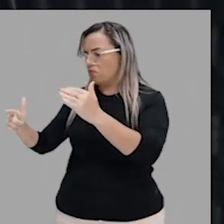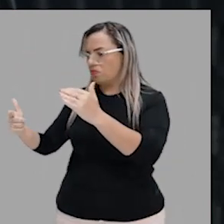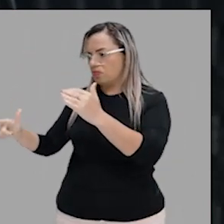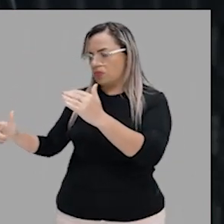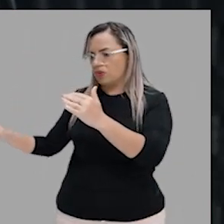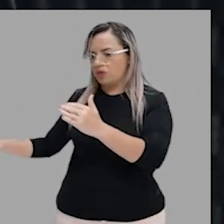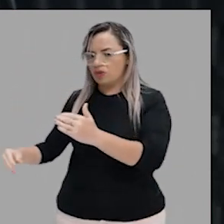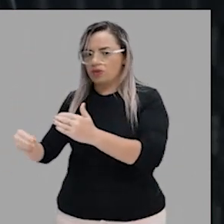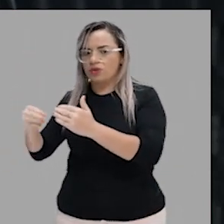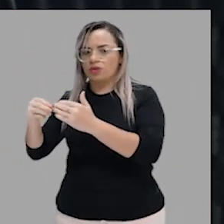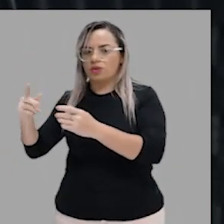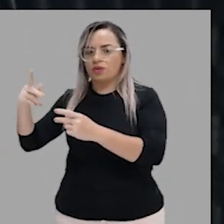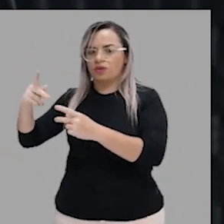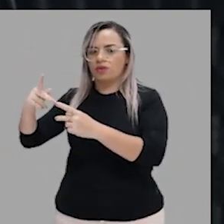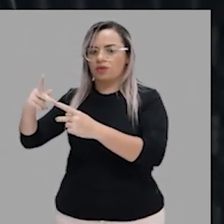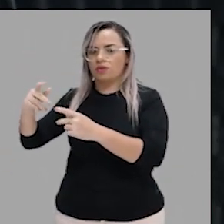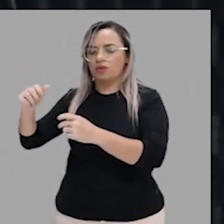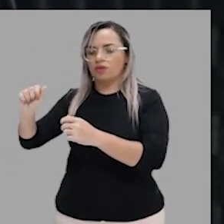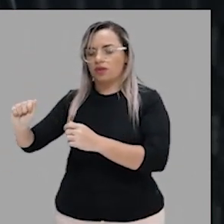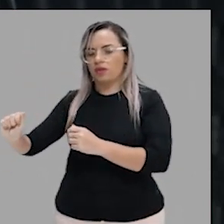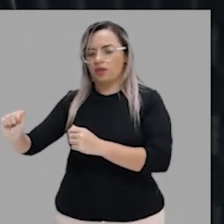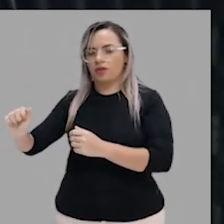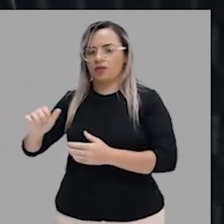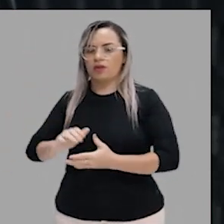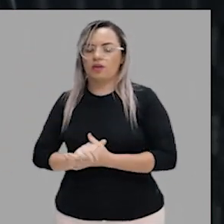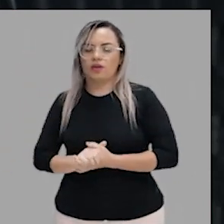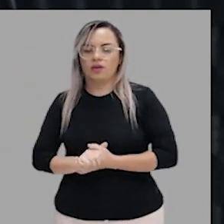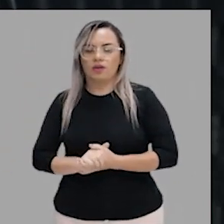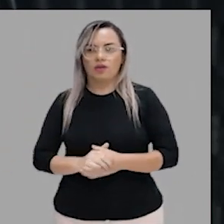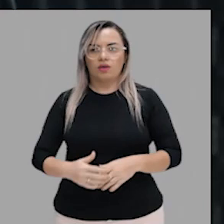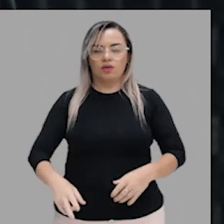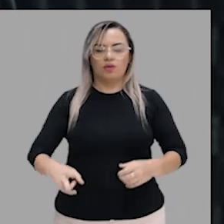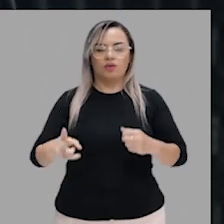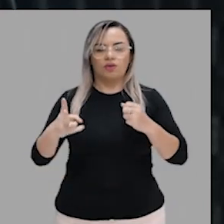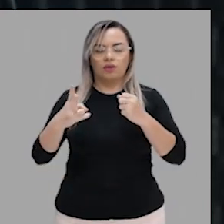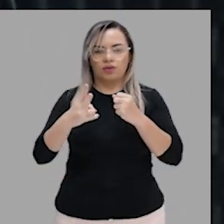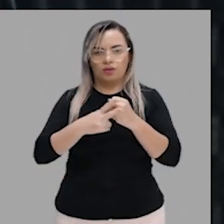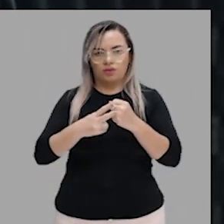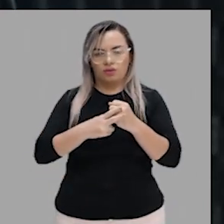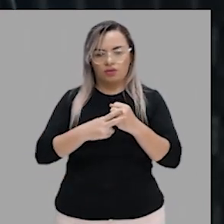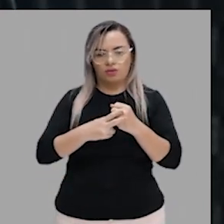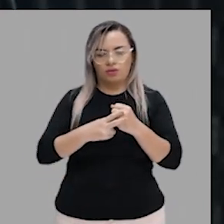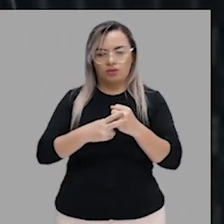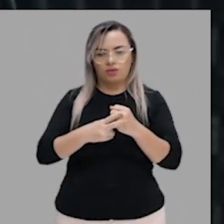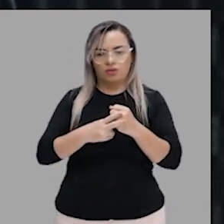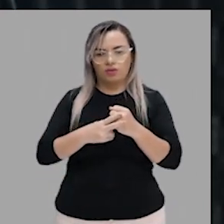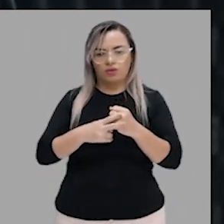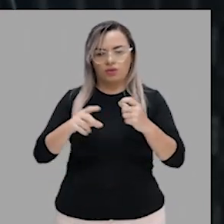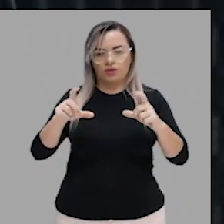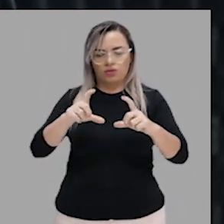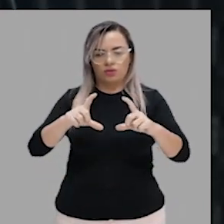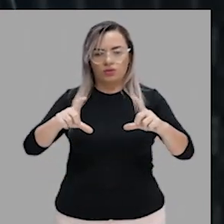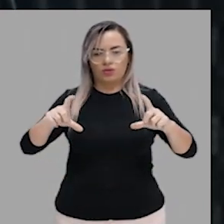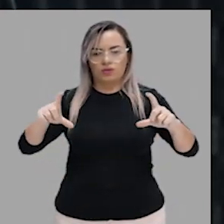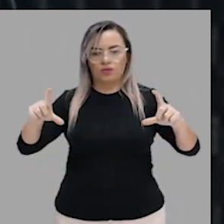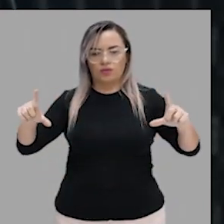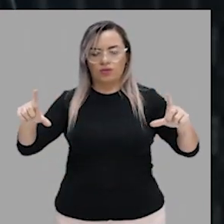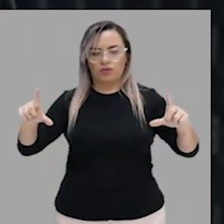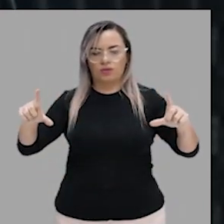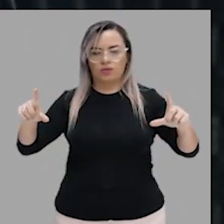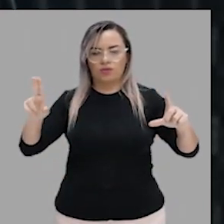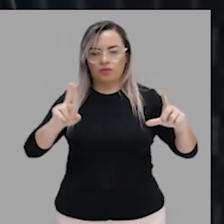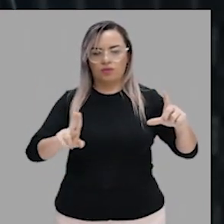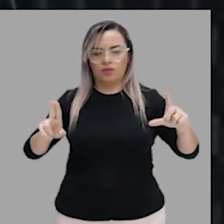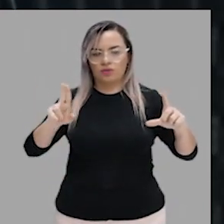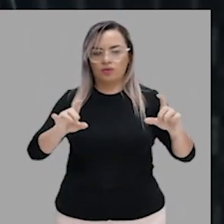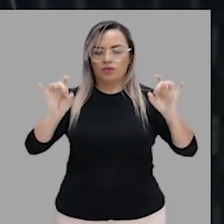No caso da preposição A, está certo? As preposições que os verbos pedem são preposições específicas, está